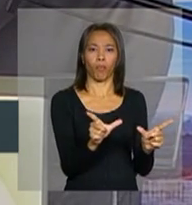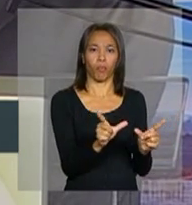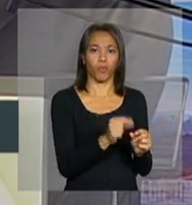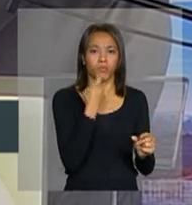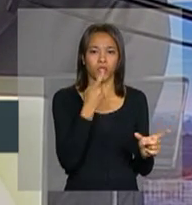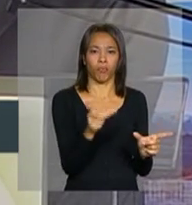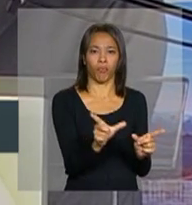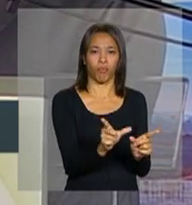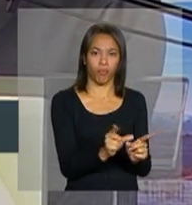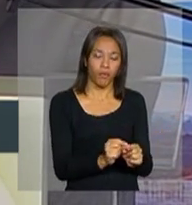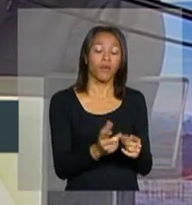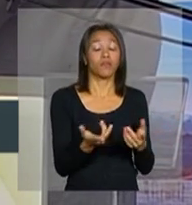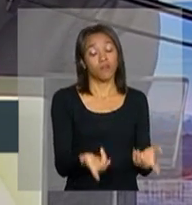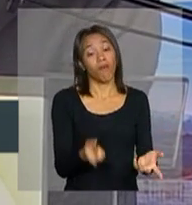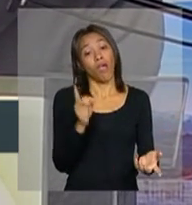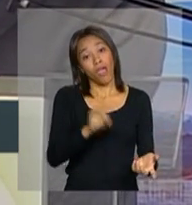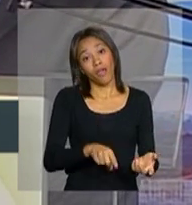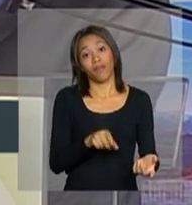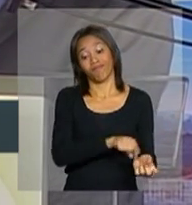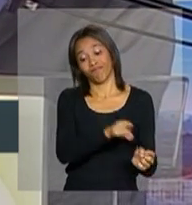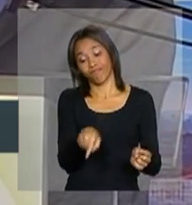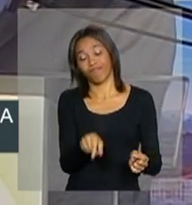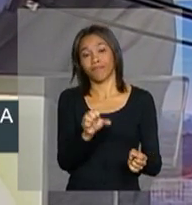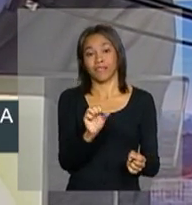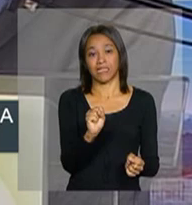A salvação é Santo Isabel.